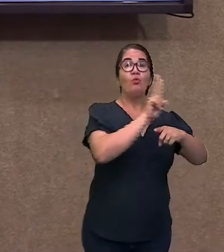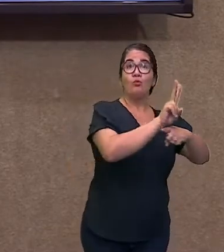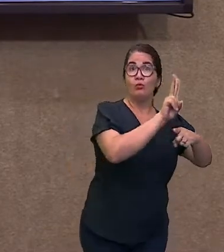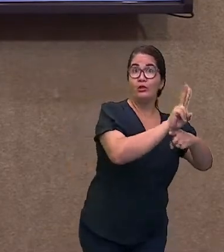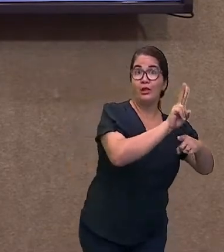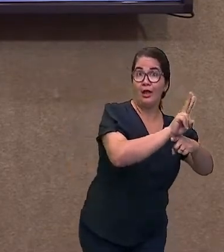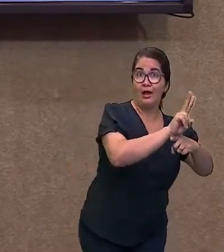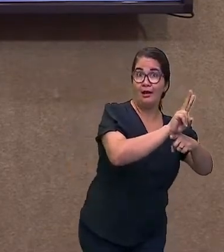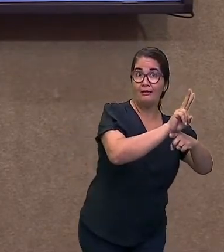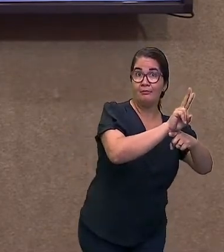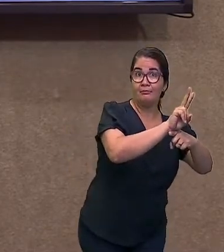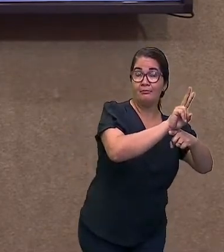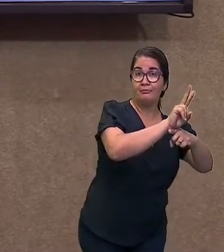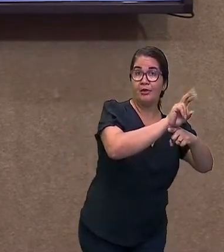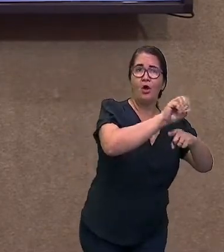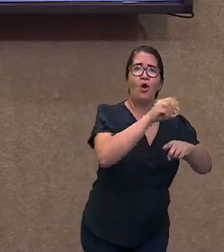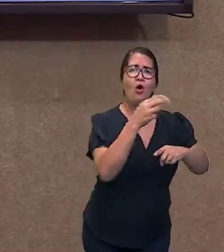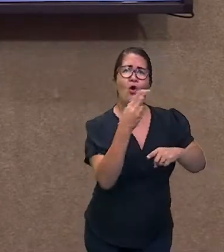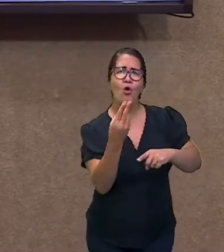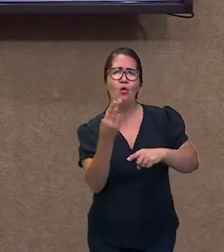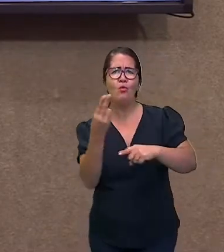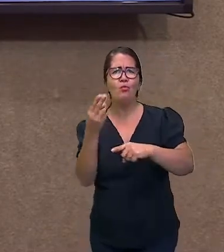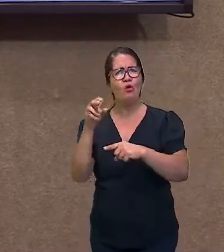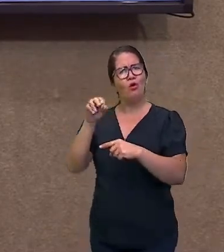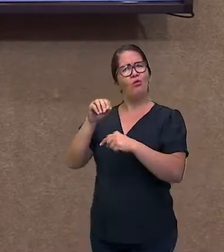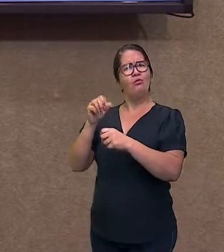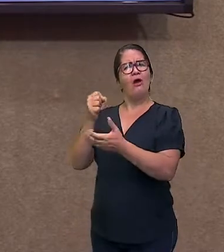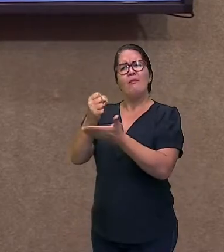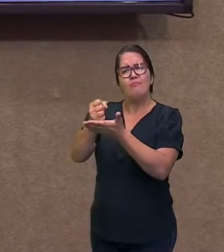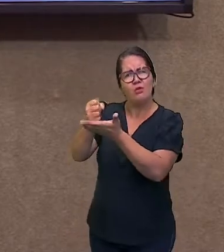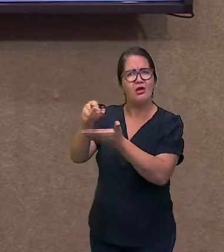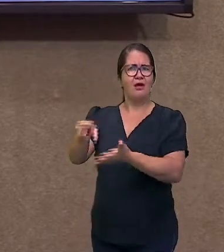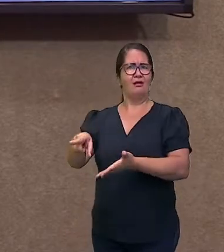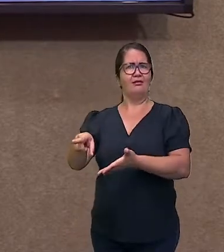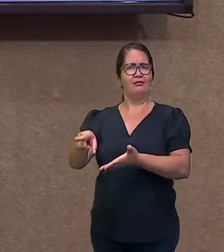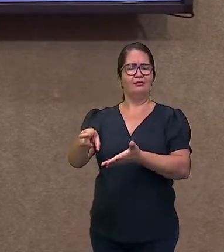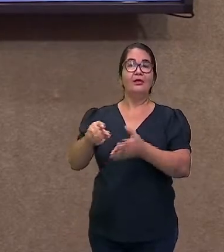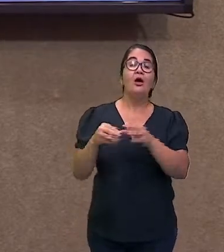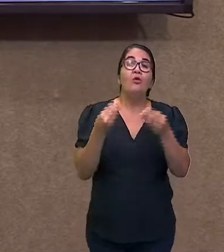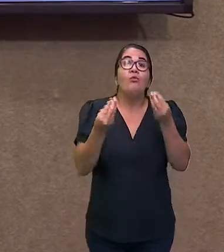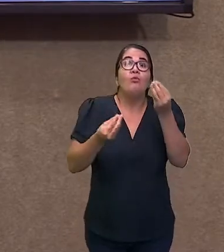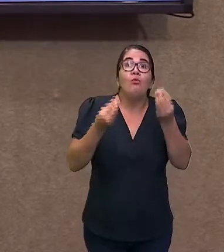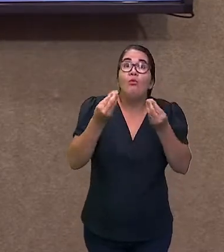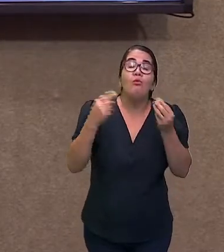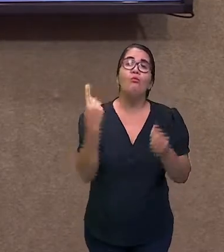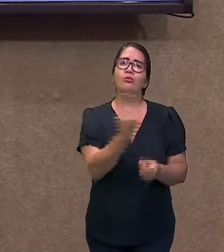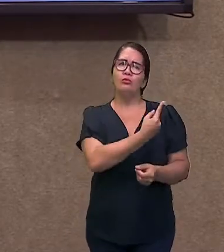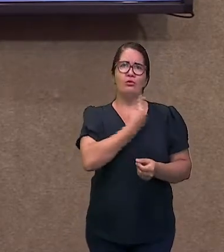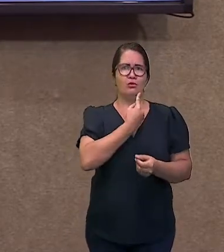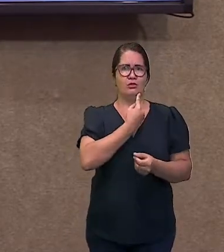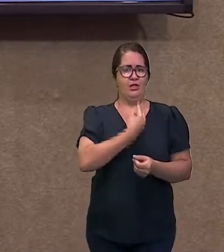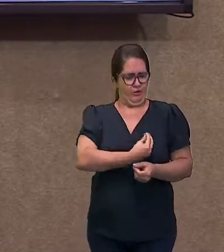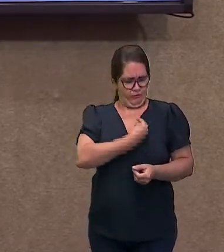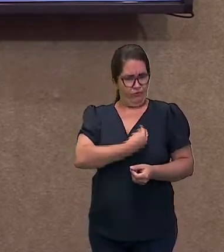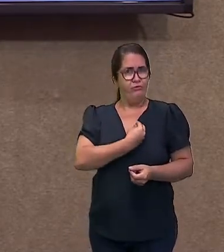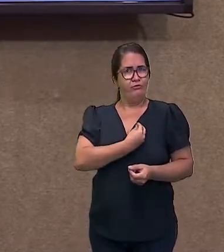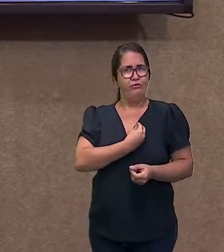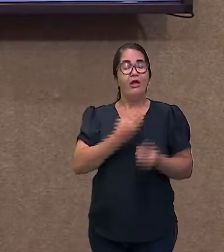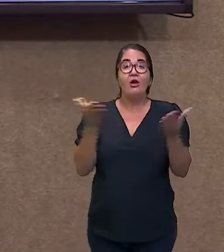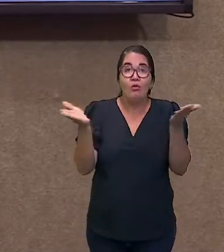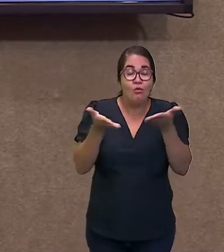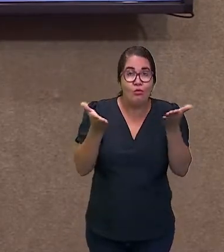O que é mais necessário para que a gente consiga sobreviver? Quem